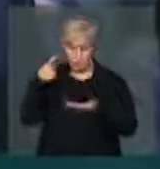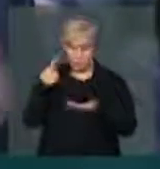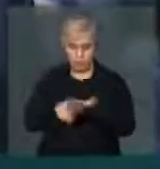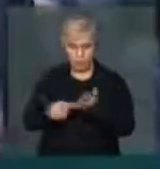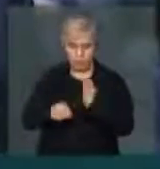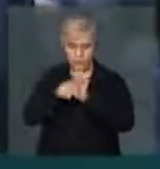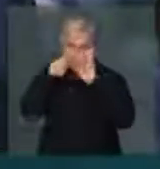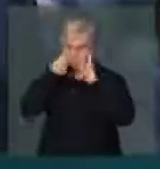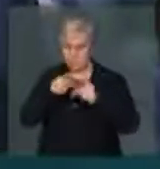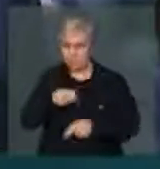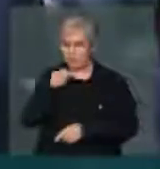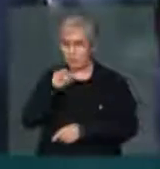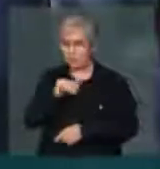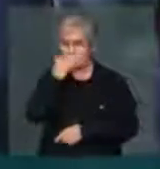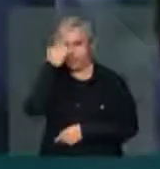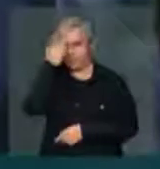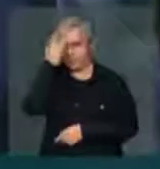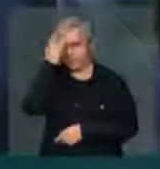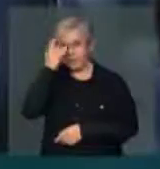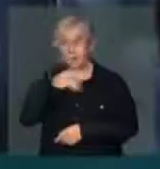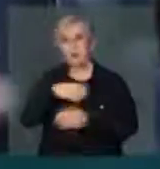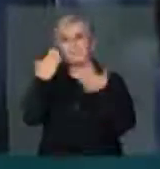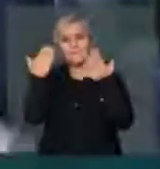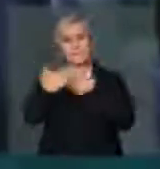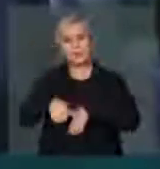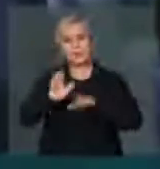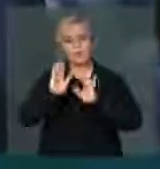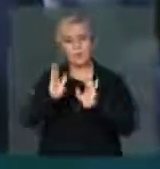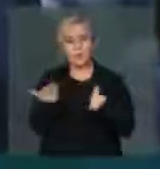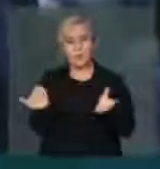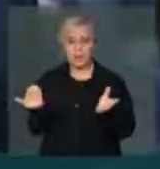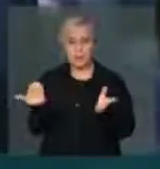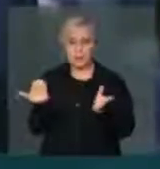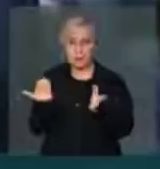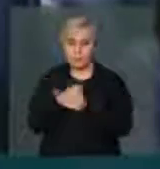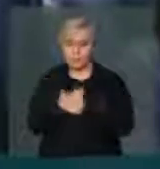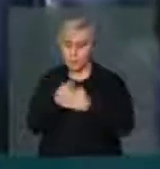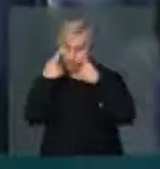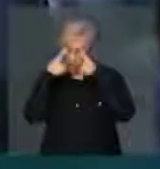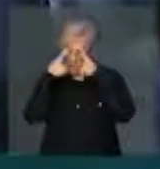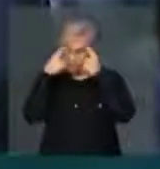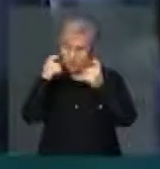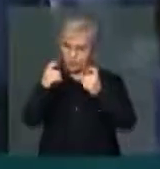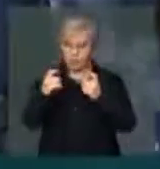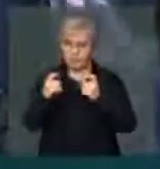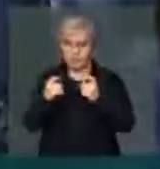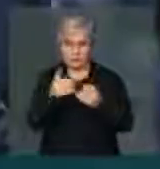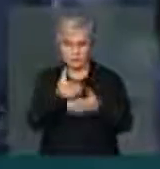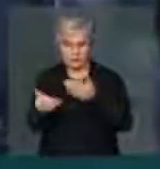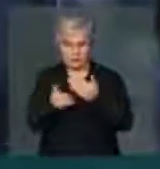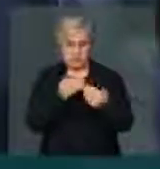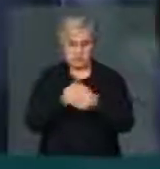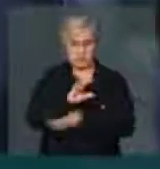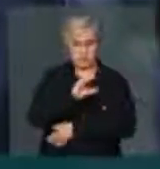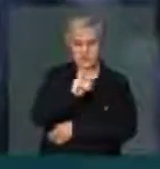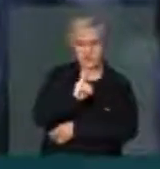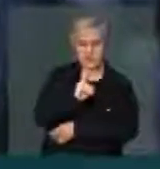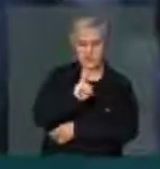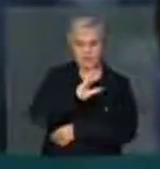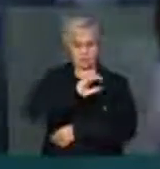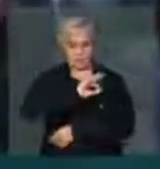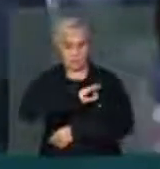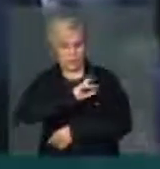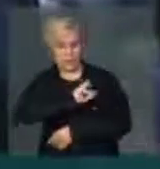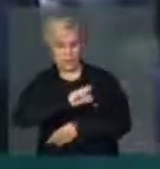Se amanhã ficar caracterizado um processo de violência, seja pela Venezuela, pela Bolívia, pelos